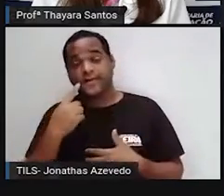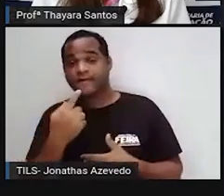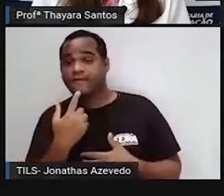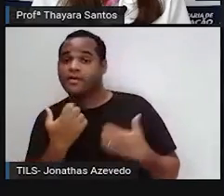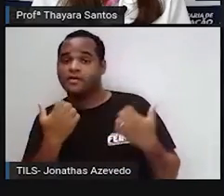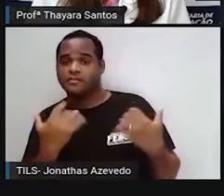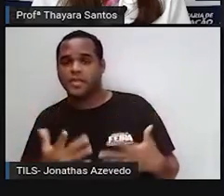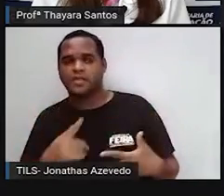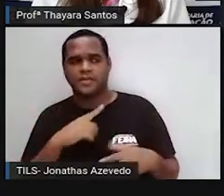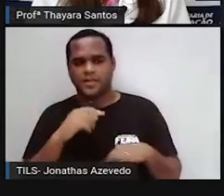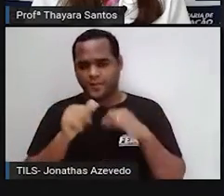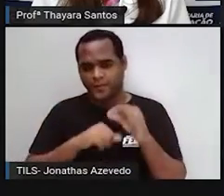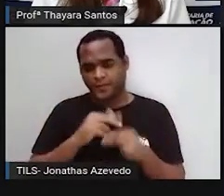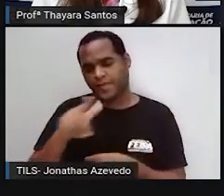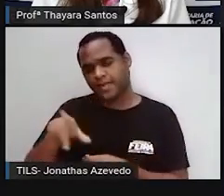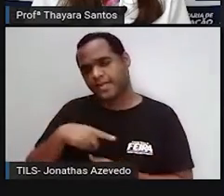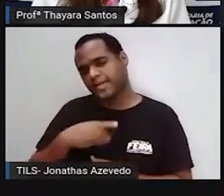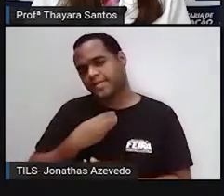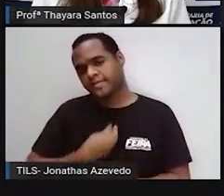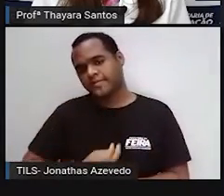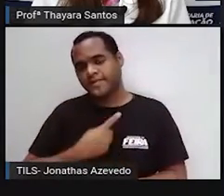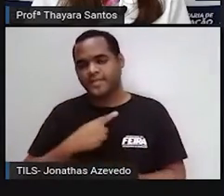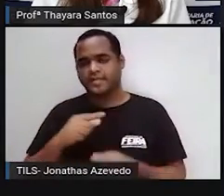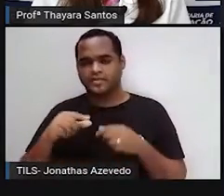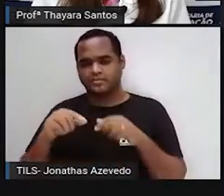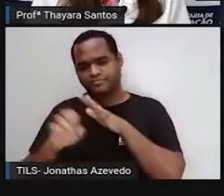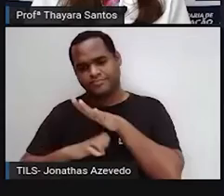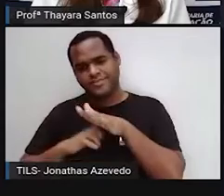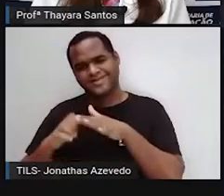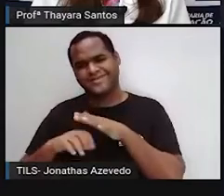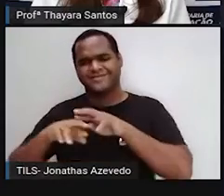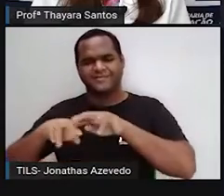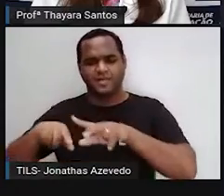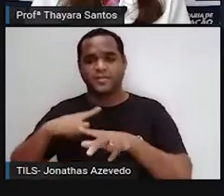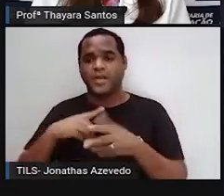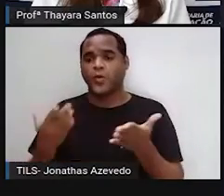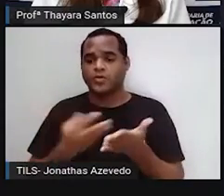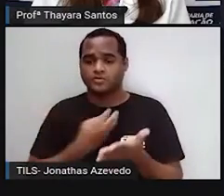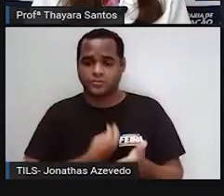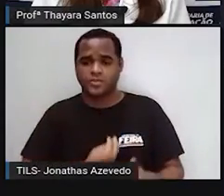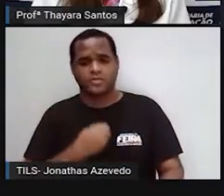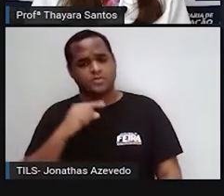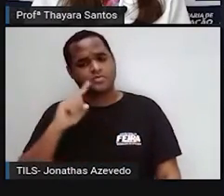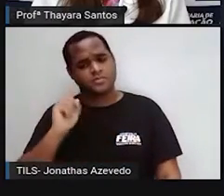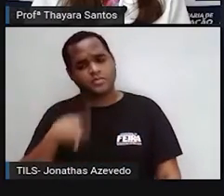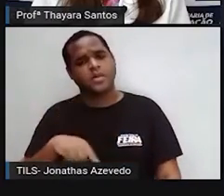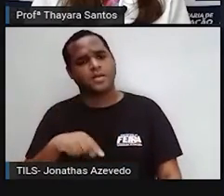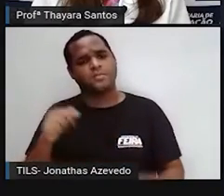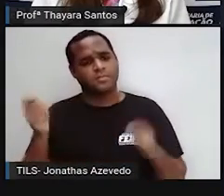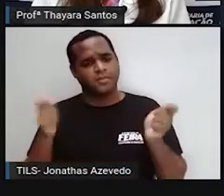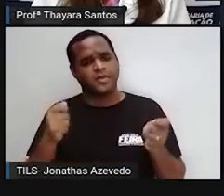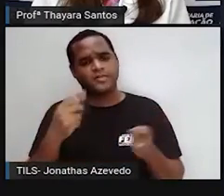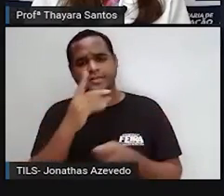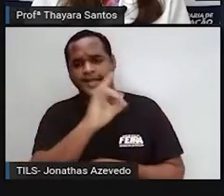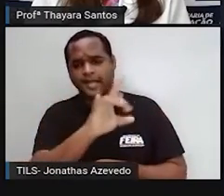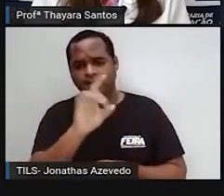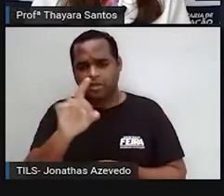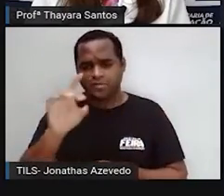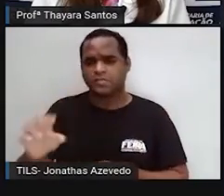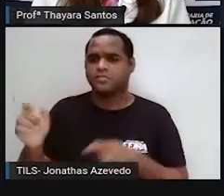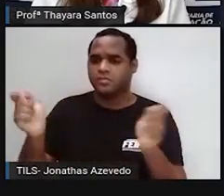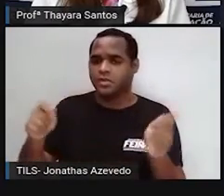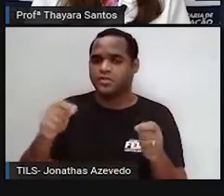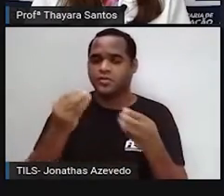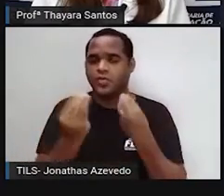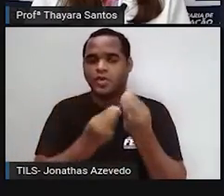falando dos governos, das indústrias, das empresas. Mas a gente, no nosso dia a dia, também pode buscar reverter essa situação. E